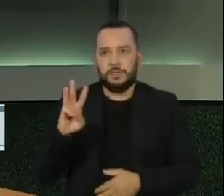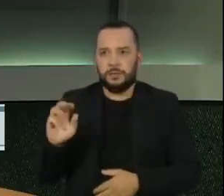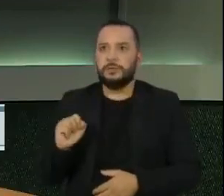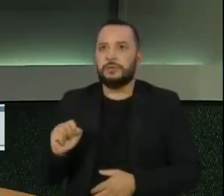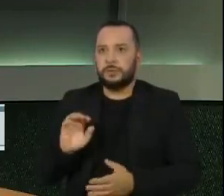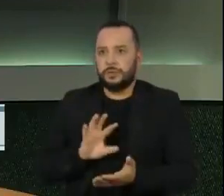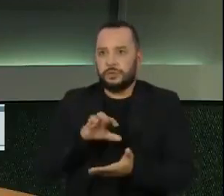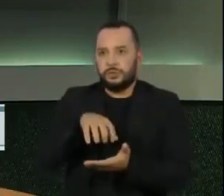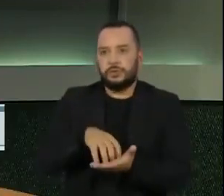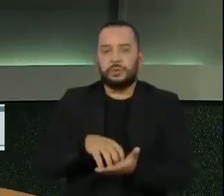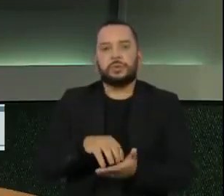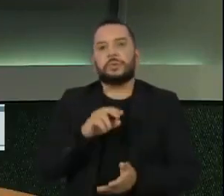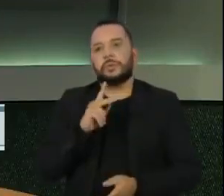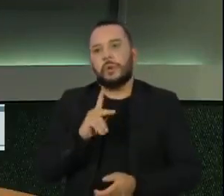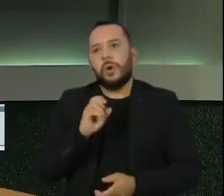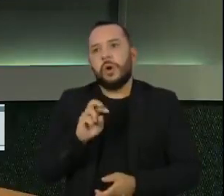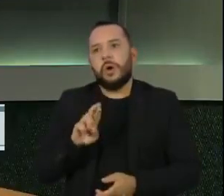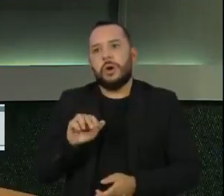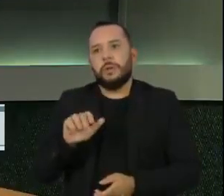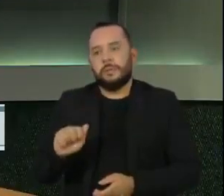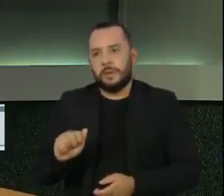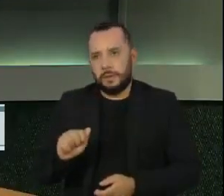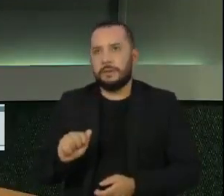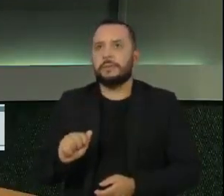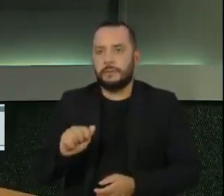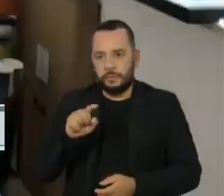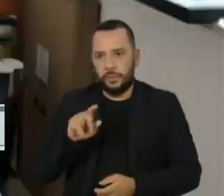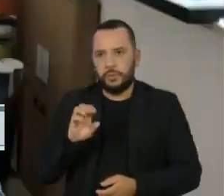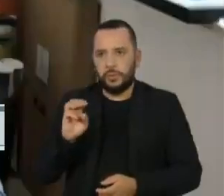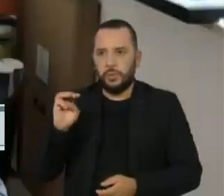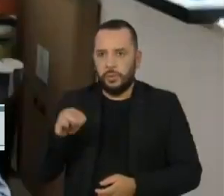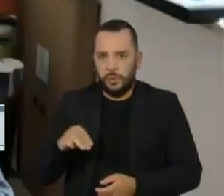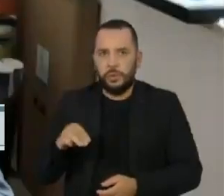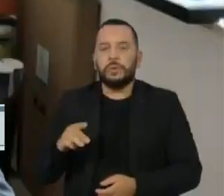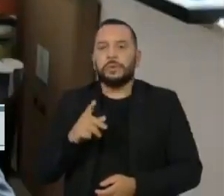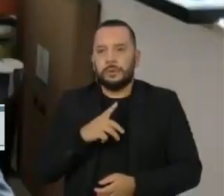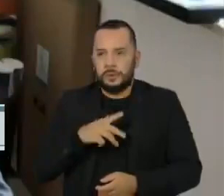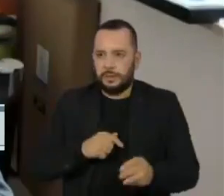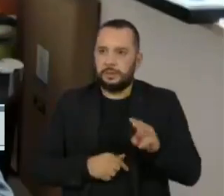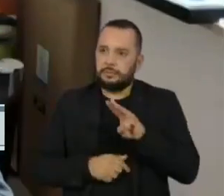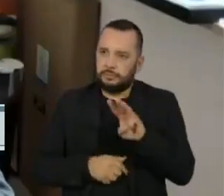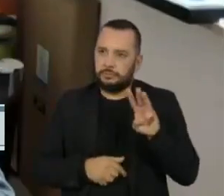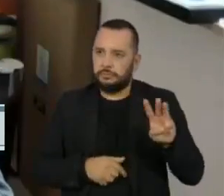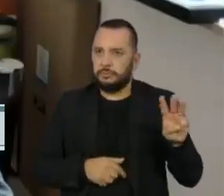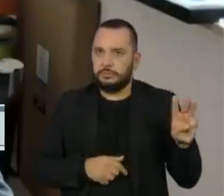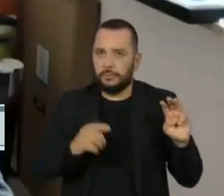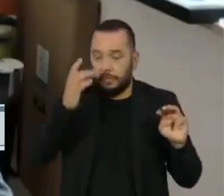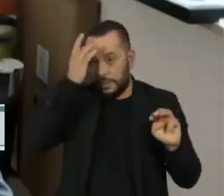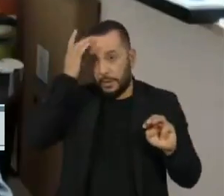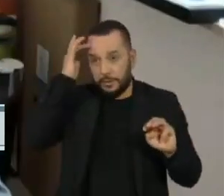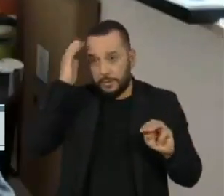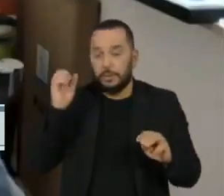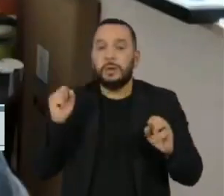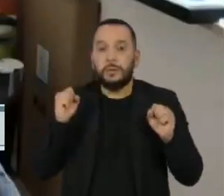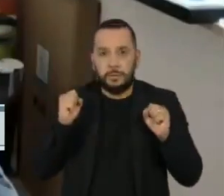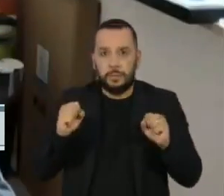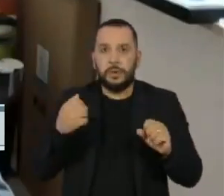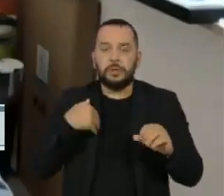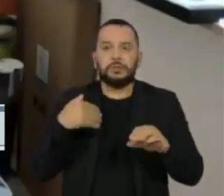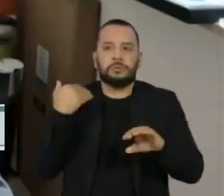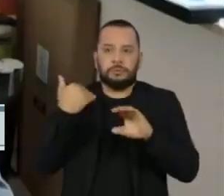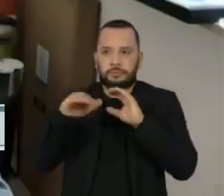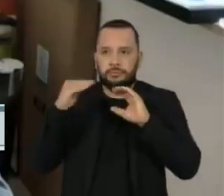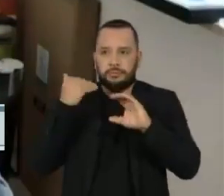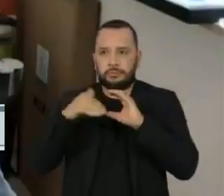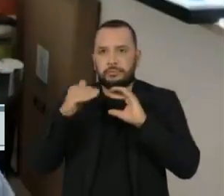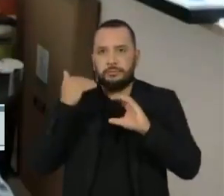InstitutoCobra.com, através desse site, as pessoas vão poder me enviar e-mail,